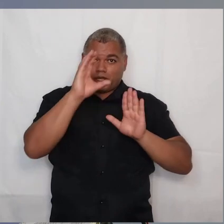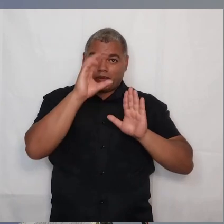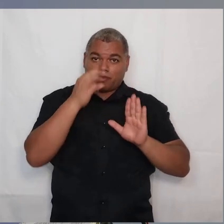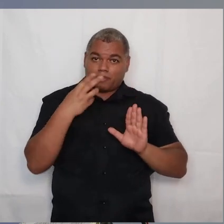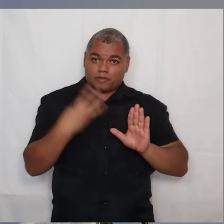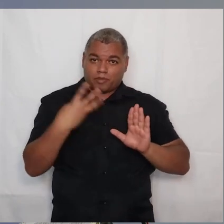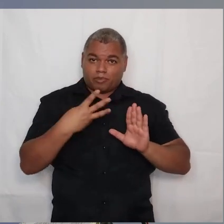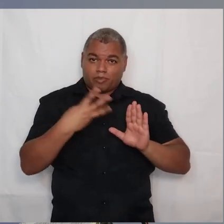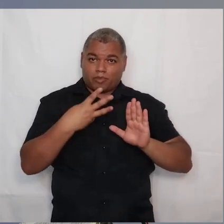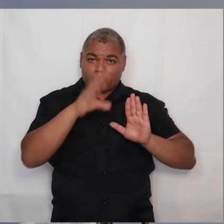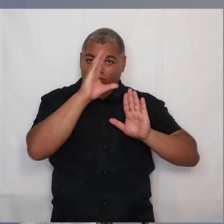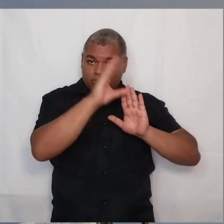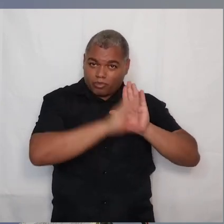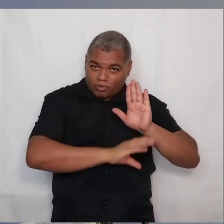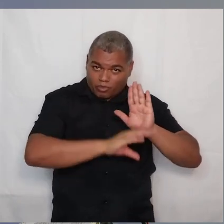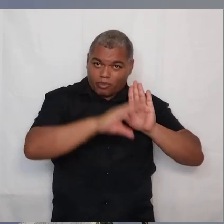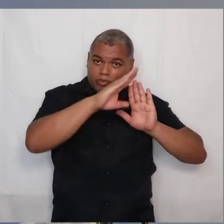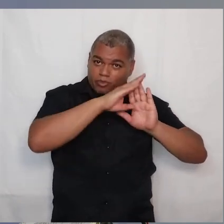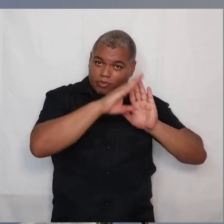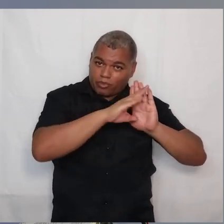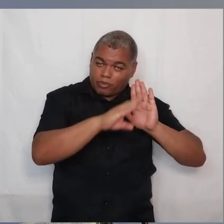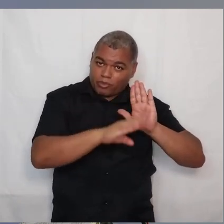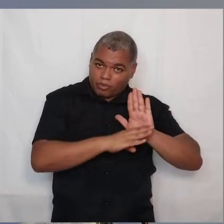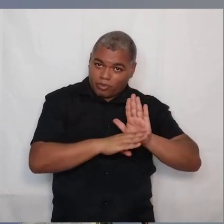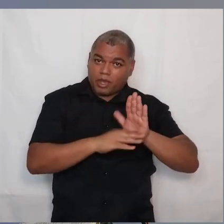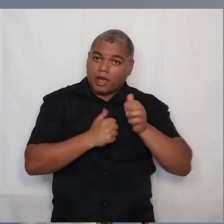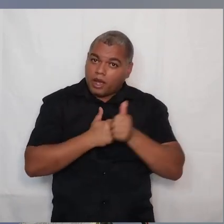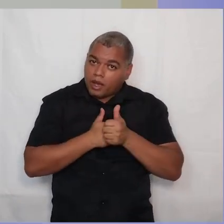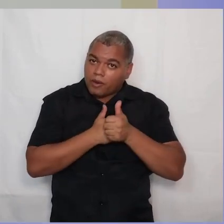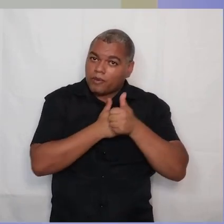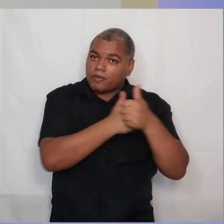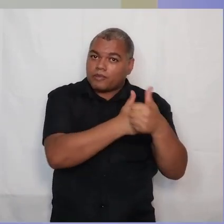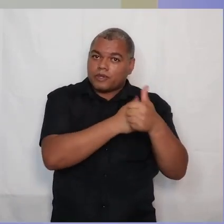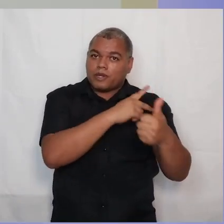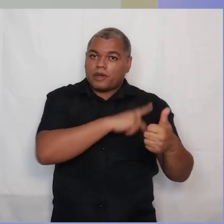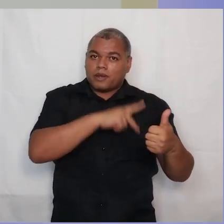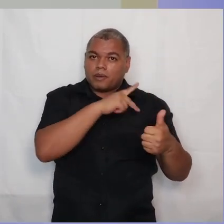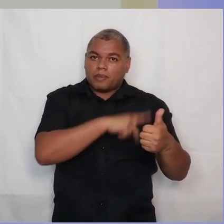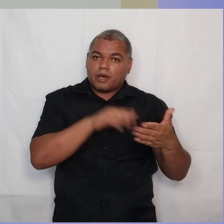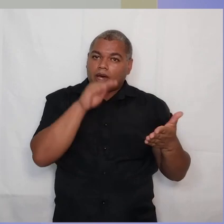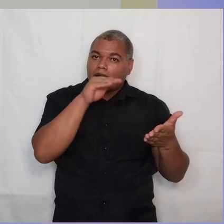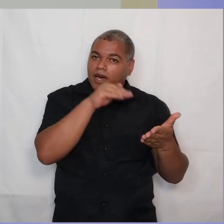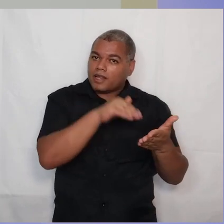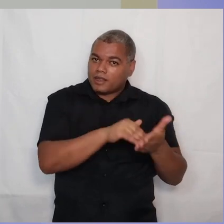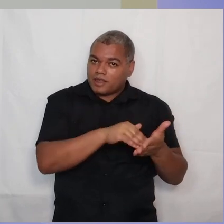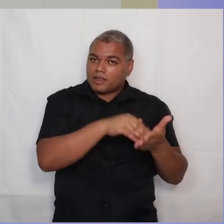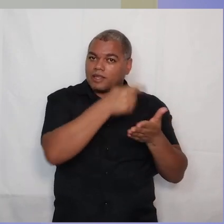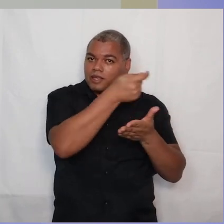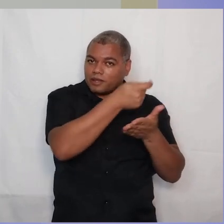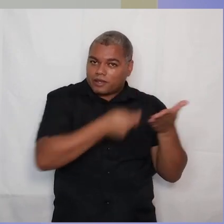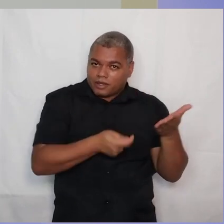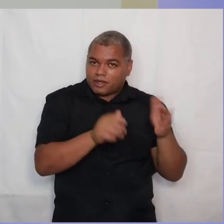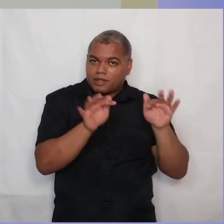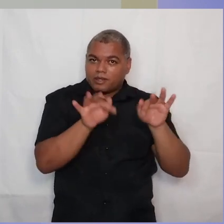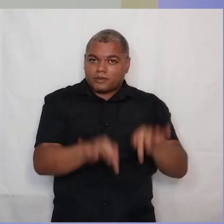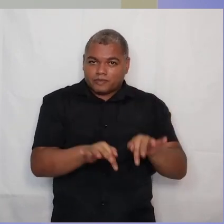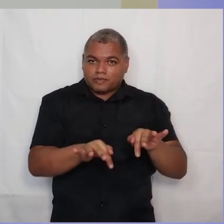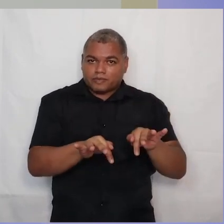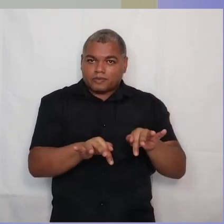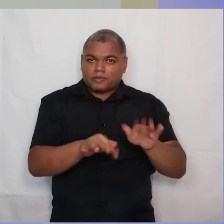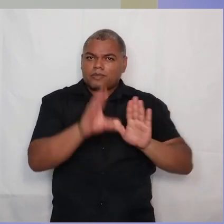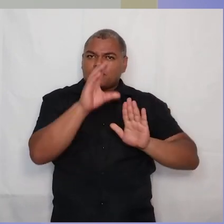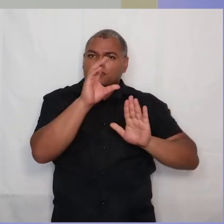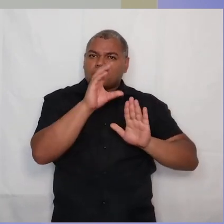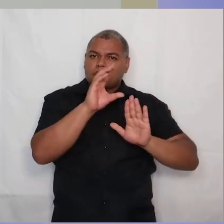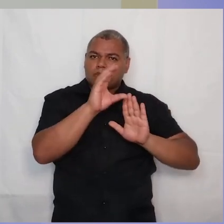são três conceitos que vão acompanhar Paulo quase até o final da carta. Paulo propõe um conceito tríplice para que